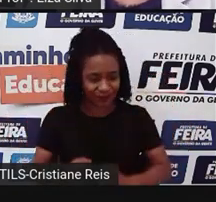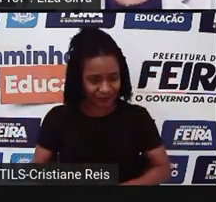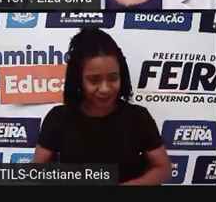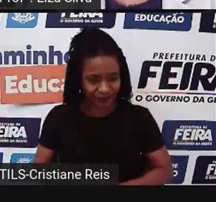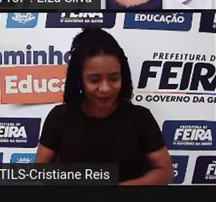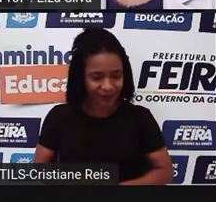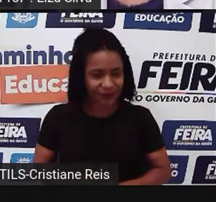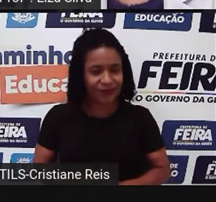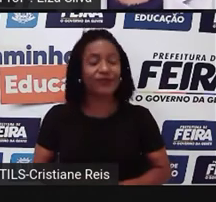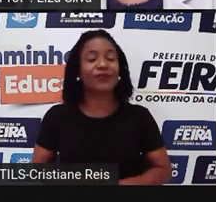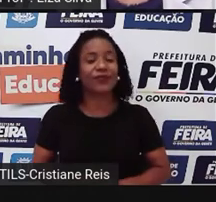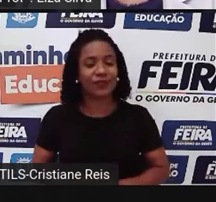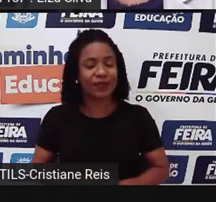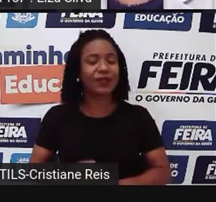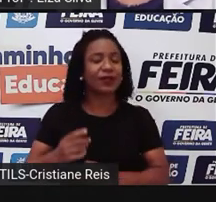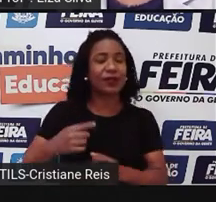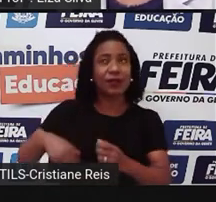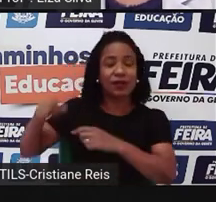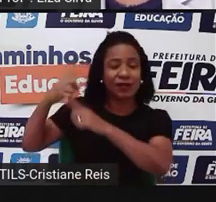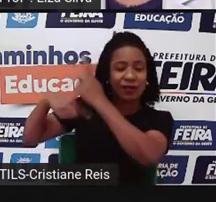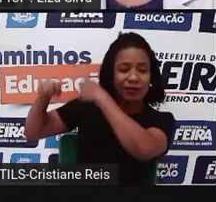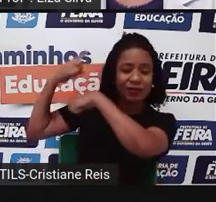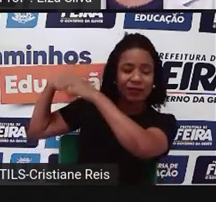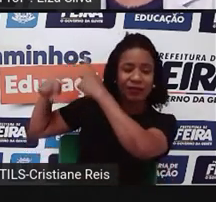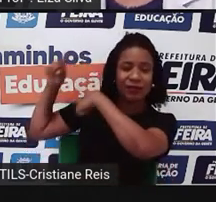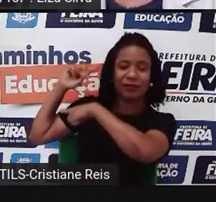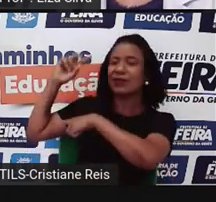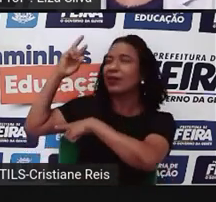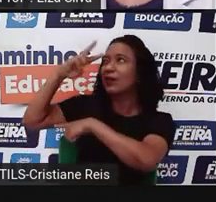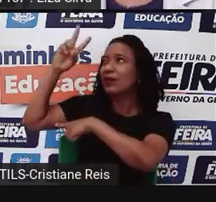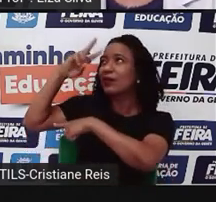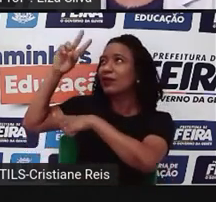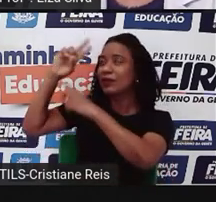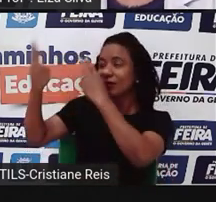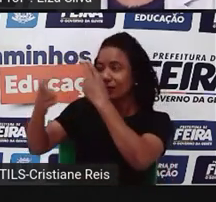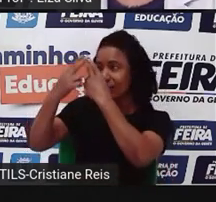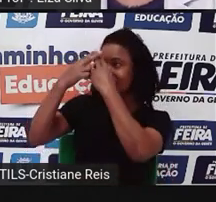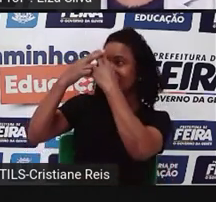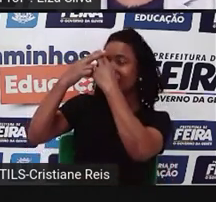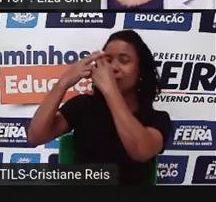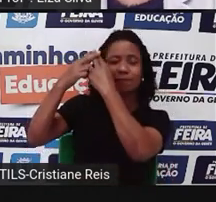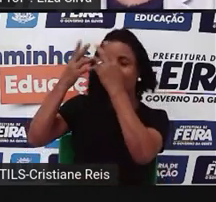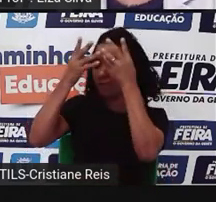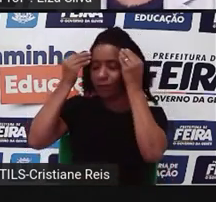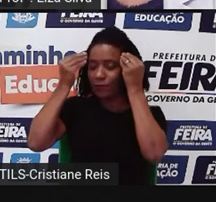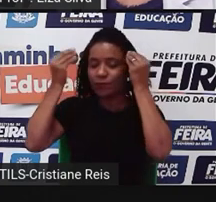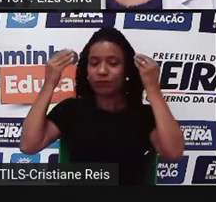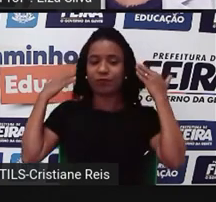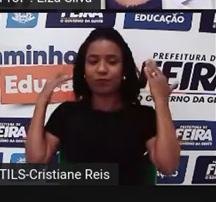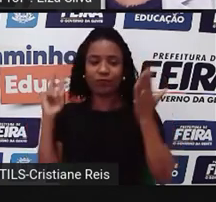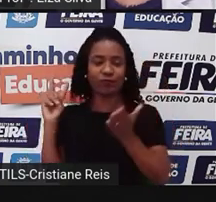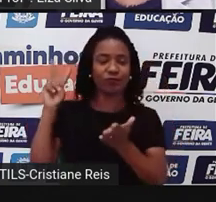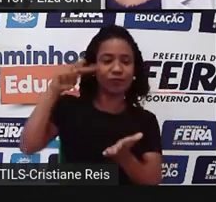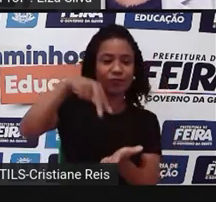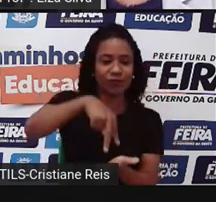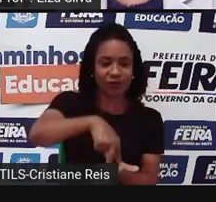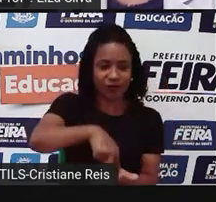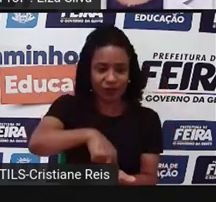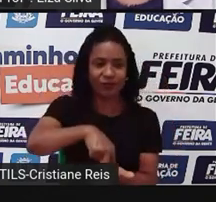Deixando para trás as noites de terror e medo, eu me levanto. Em um amanhecer,